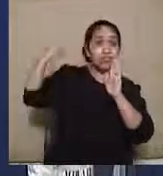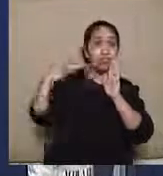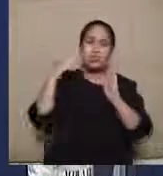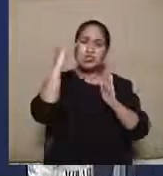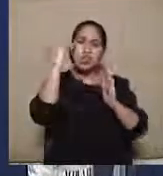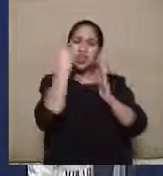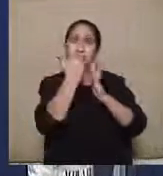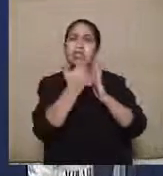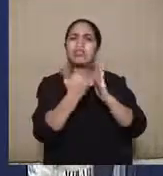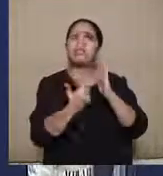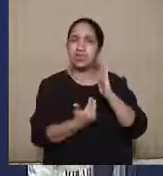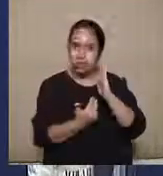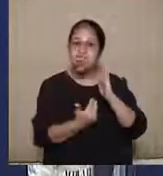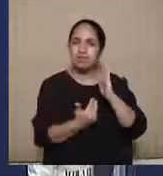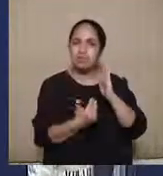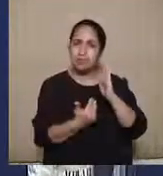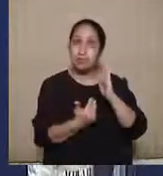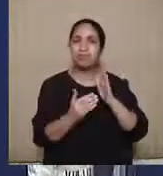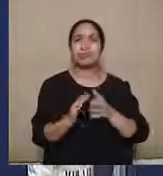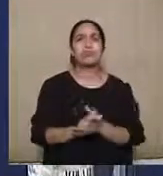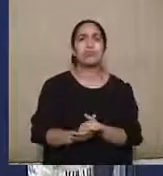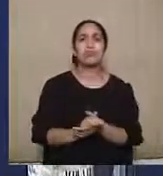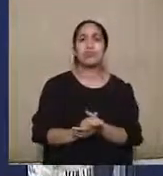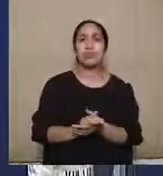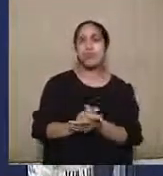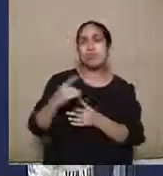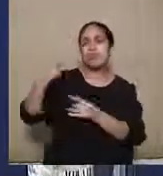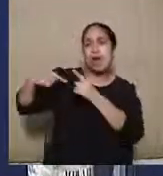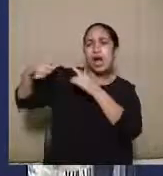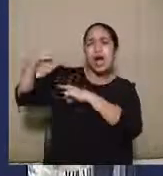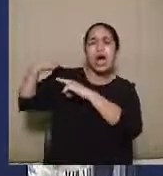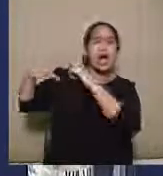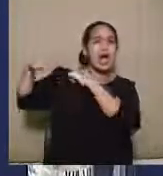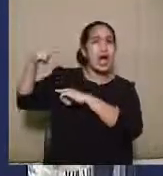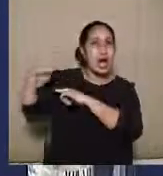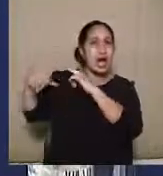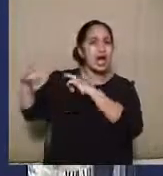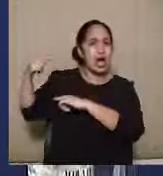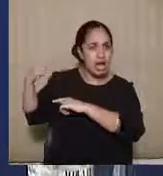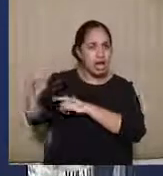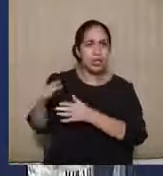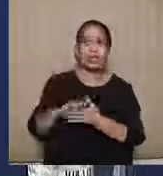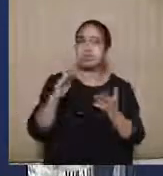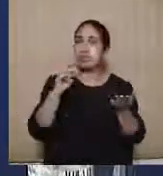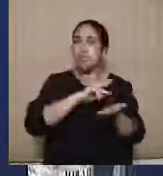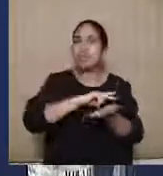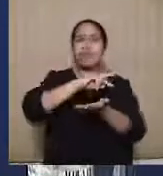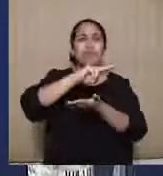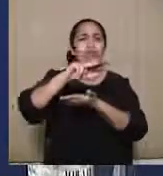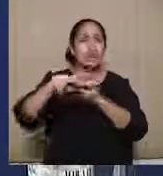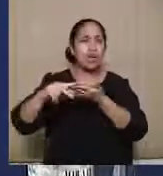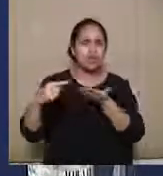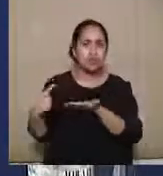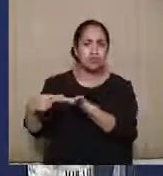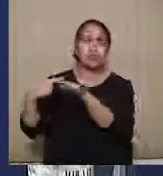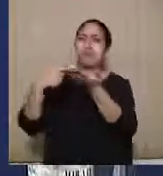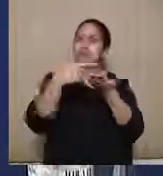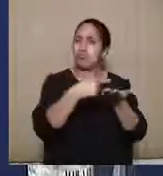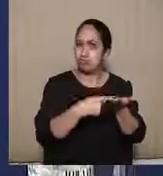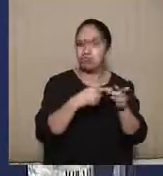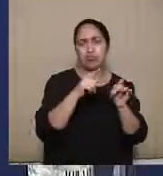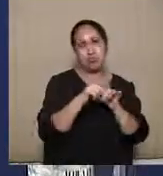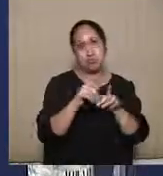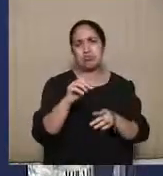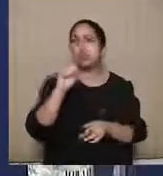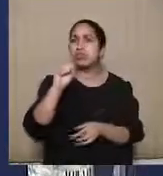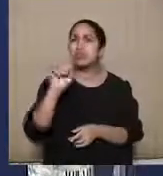jurisprudenciais com efeito retrospectivo. Nós temos vários acordos, tanto do STF quanto do